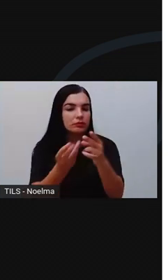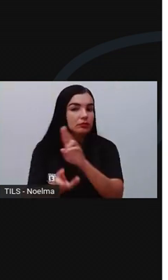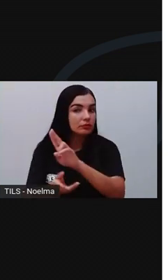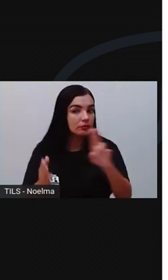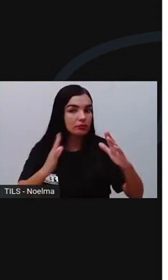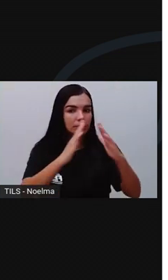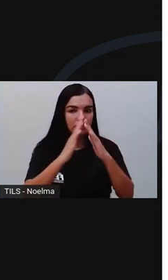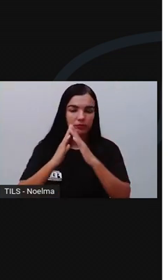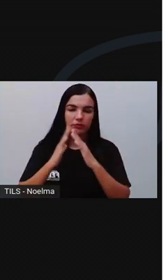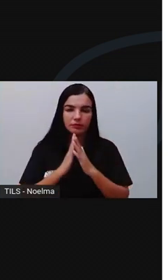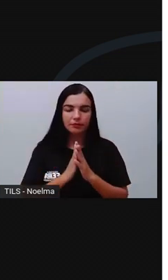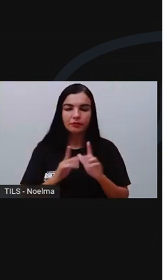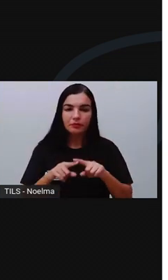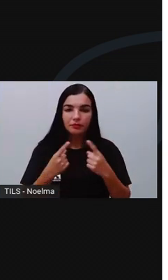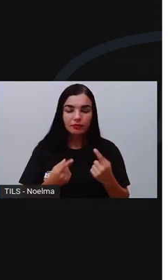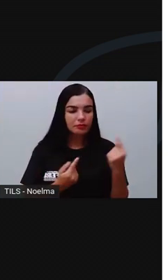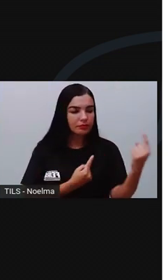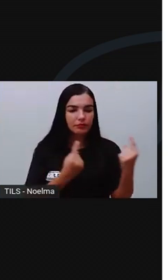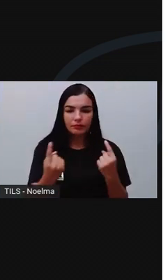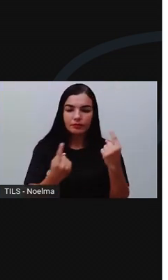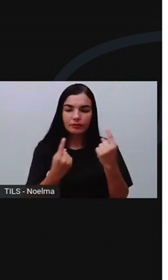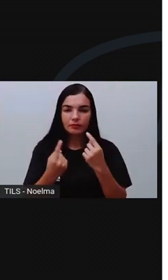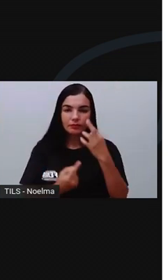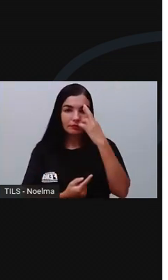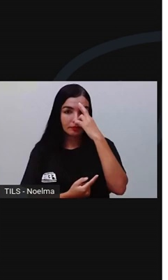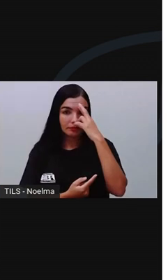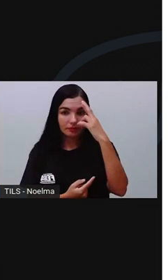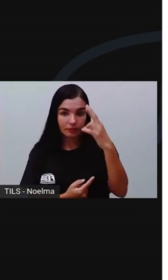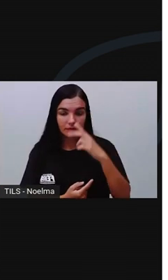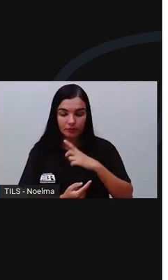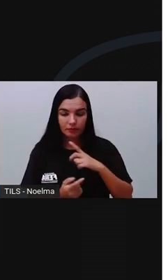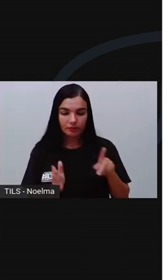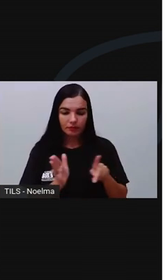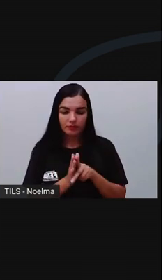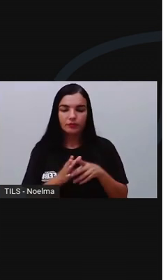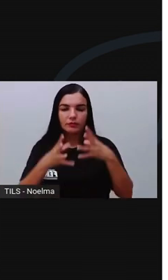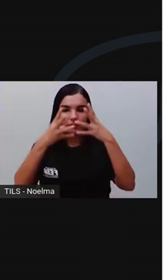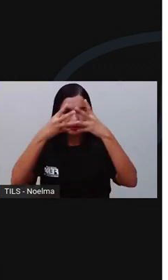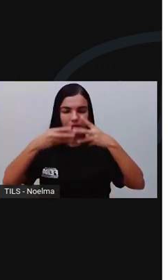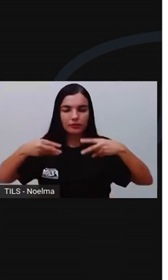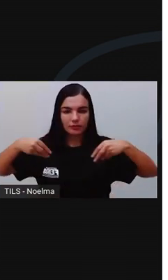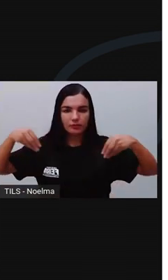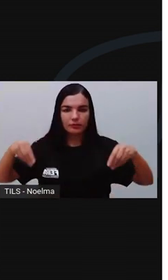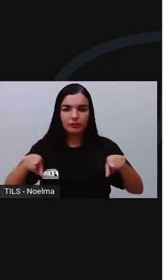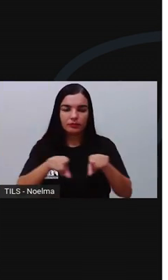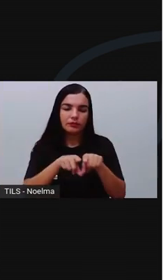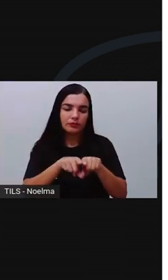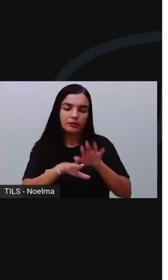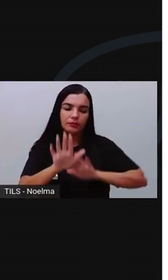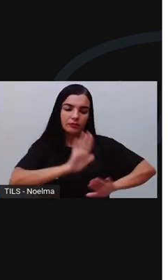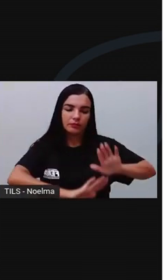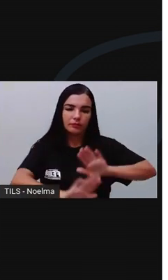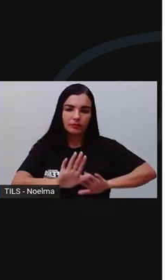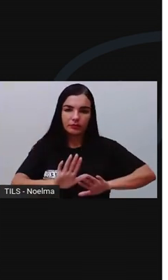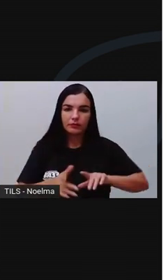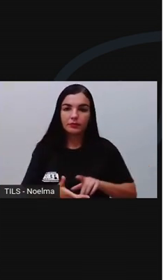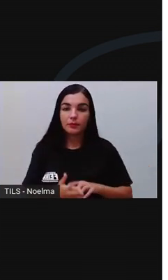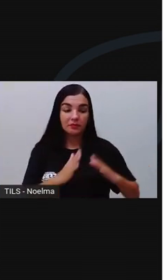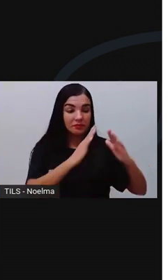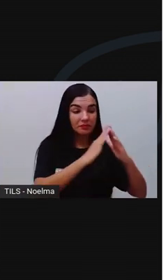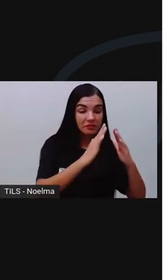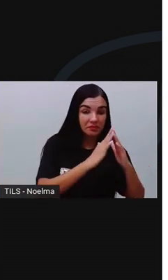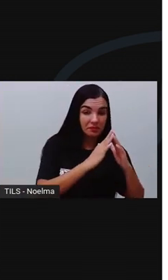unidade açucareira tinha seu capelão, que cuidava da vida espiritual de seus moradores. Nos engenhos, os